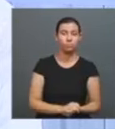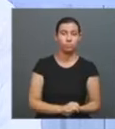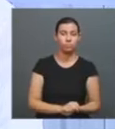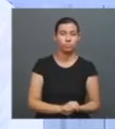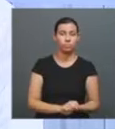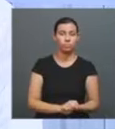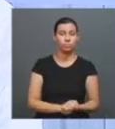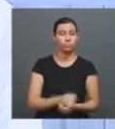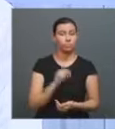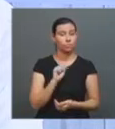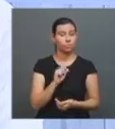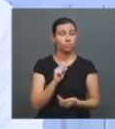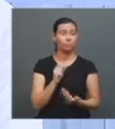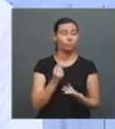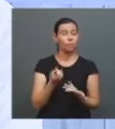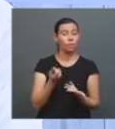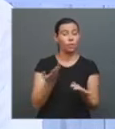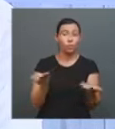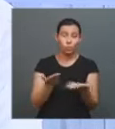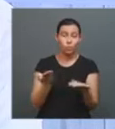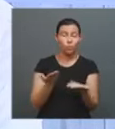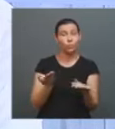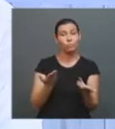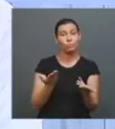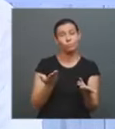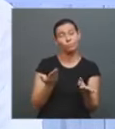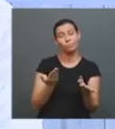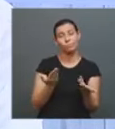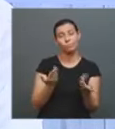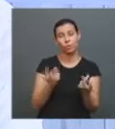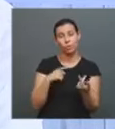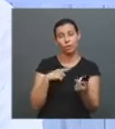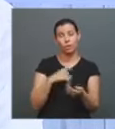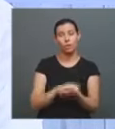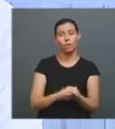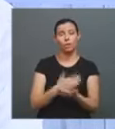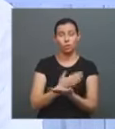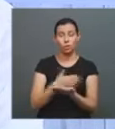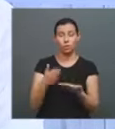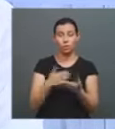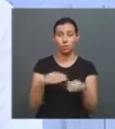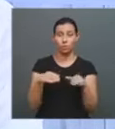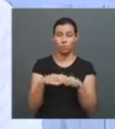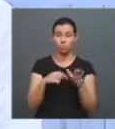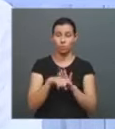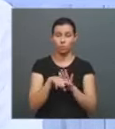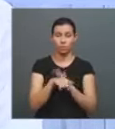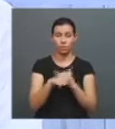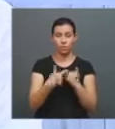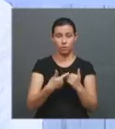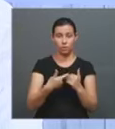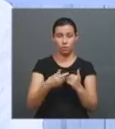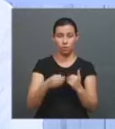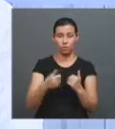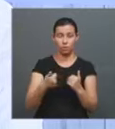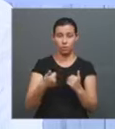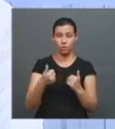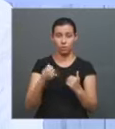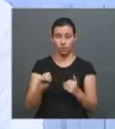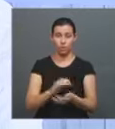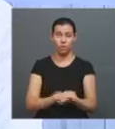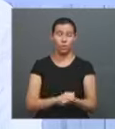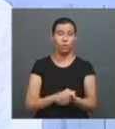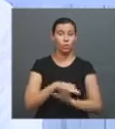da época que eu comecei com o grupo de pesquisa aqui na UFO, que foi 2010 para cá, todos os alunos estão usando só